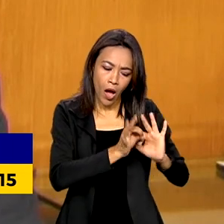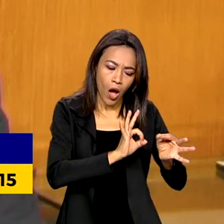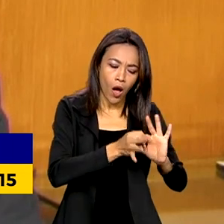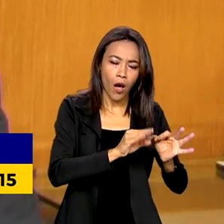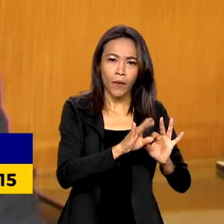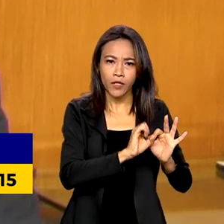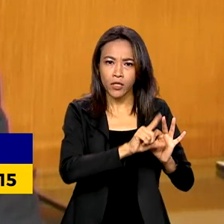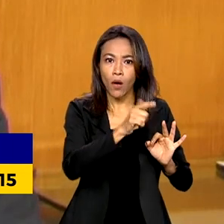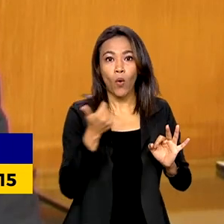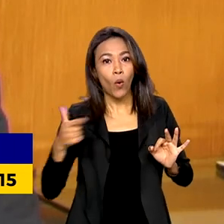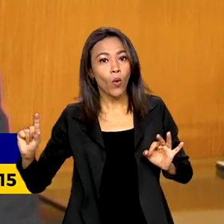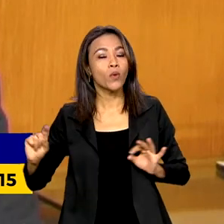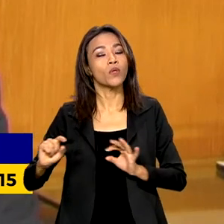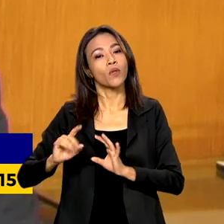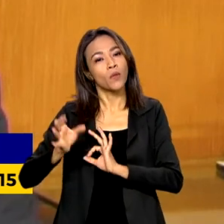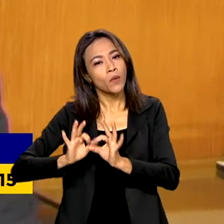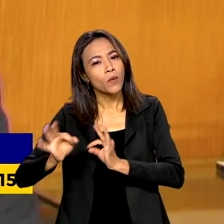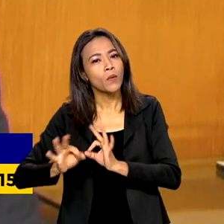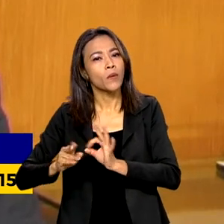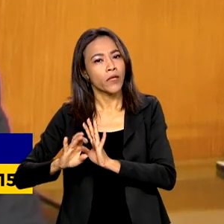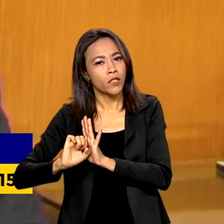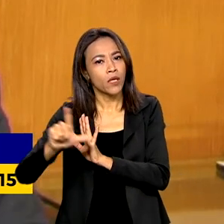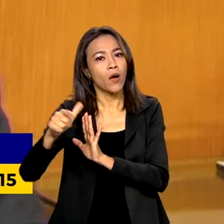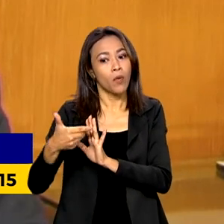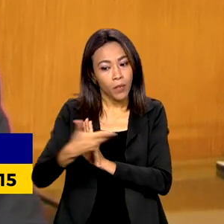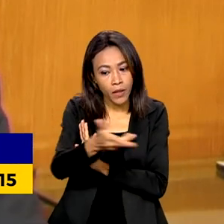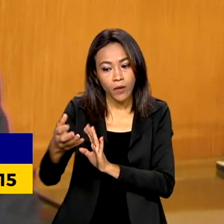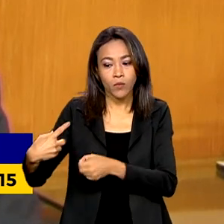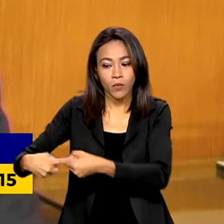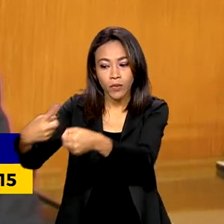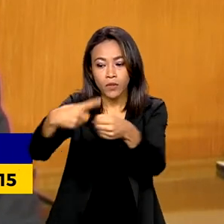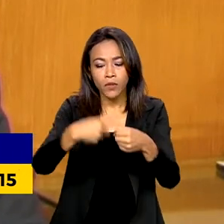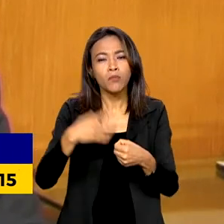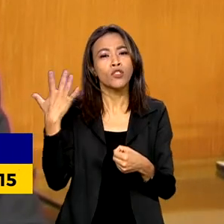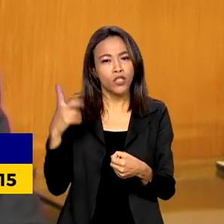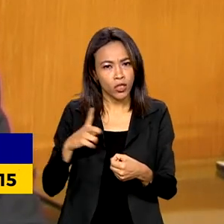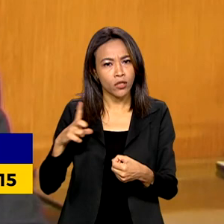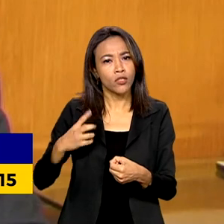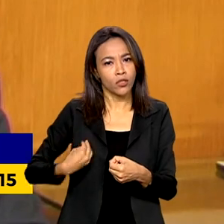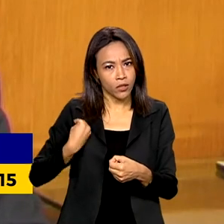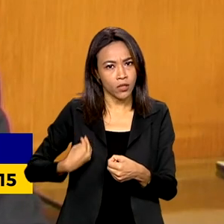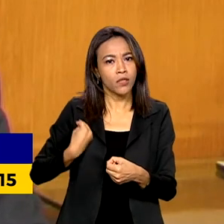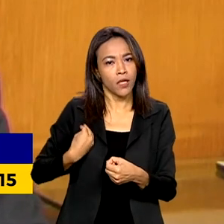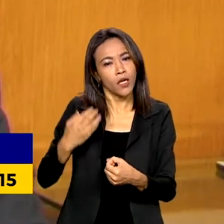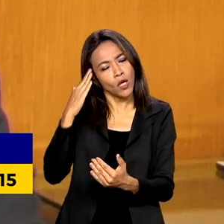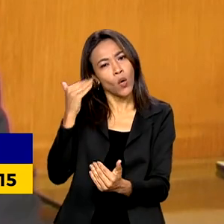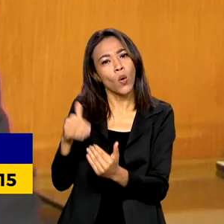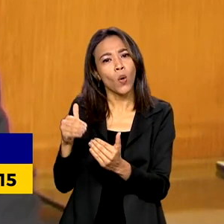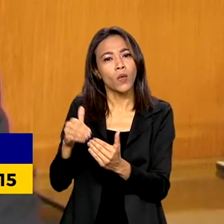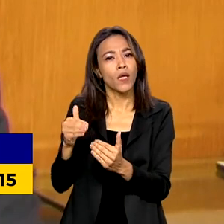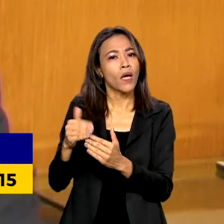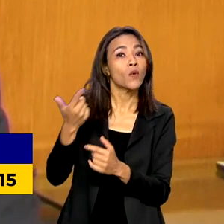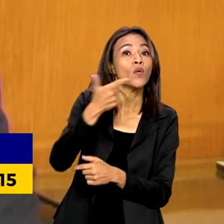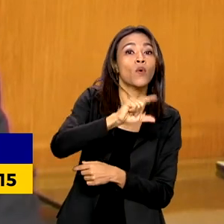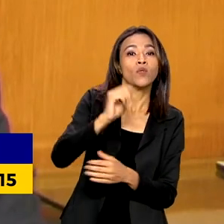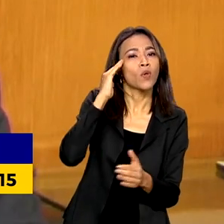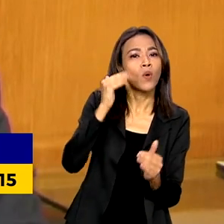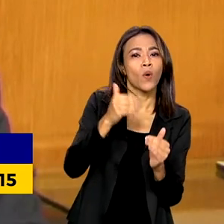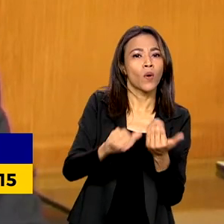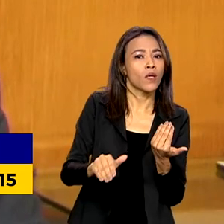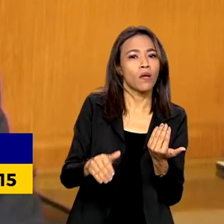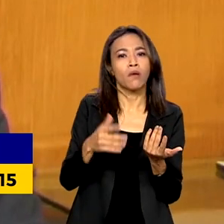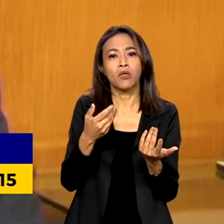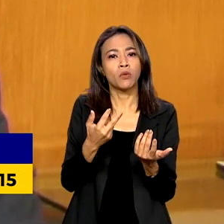vai ser lançado um edital também para que os municípios, tanto os que já aderiram, quanto os municípios que não aderiram ao longo do tempo ao programa,